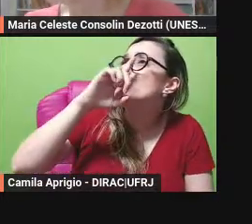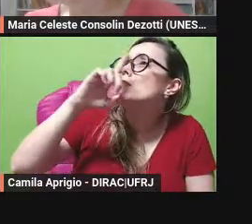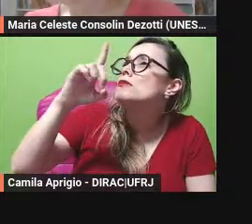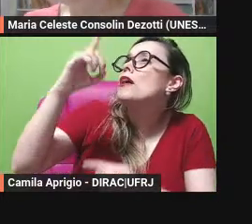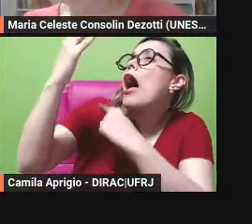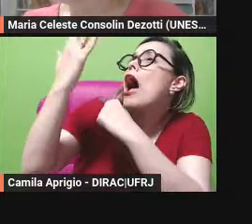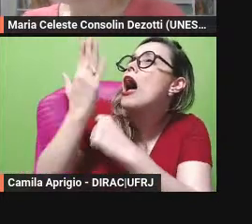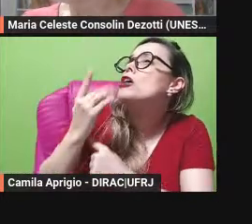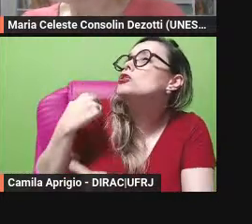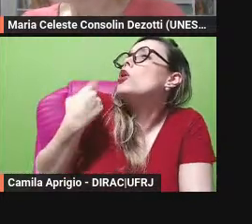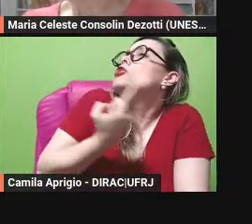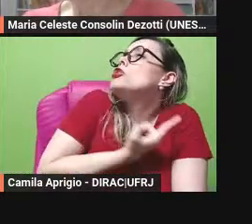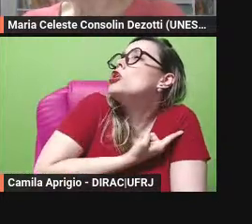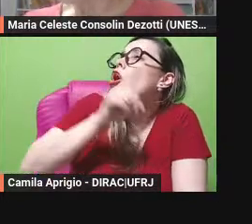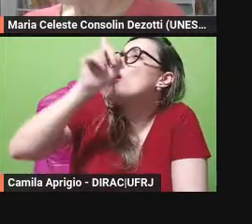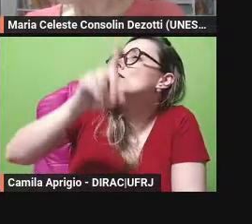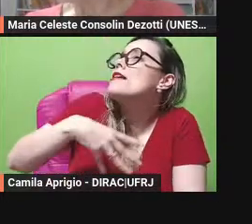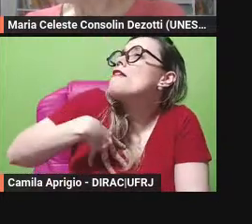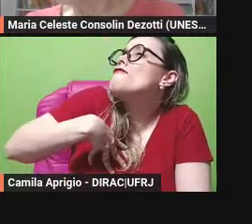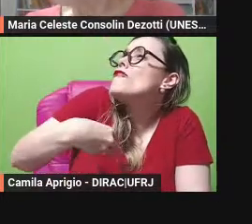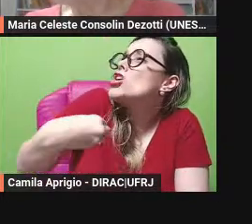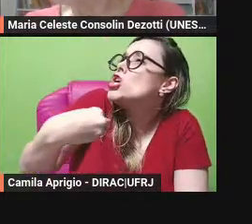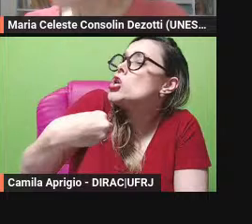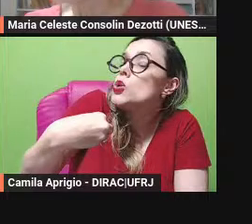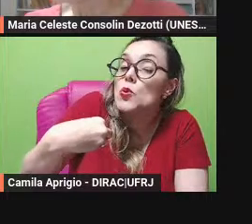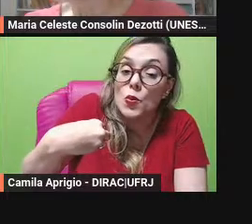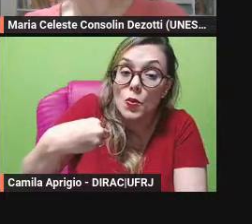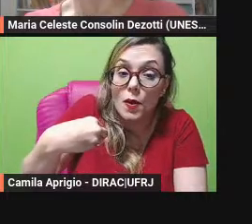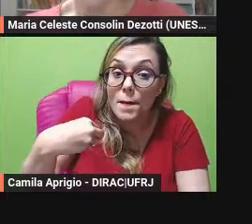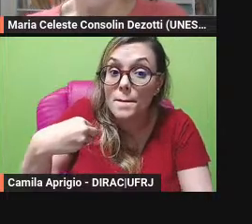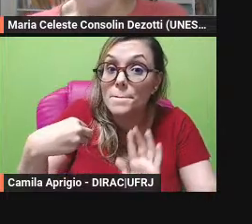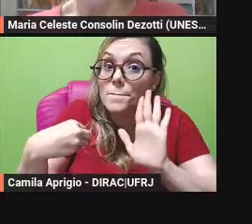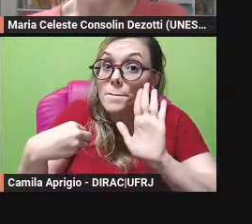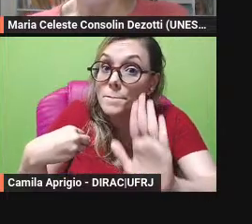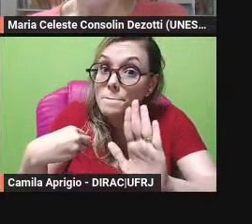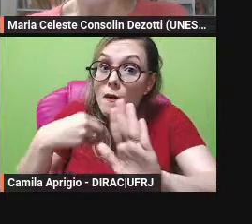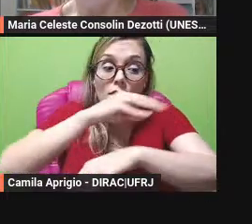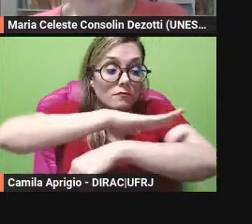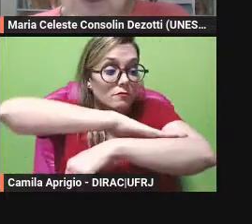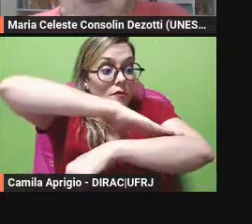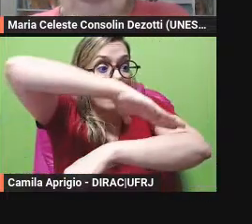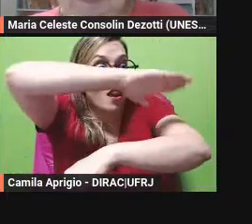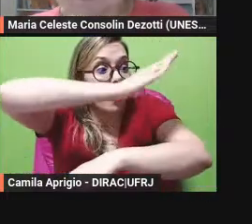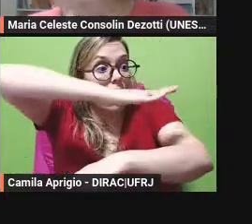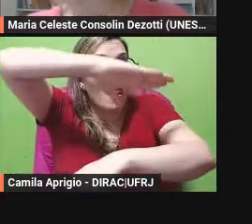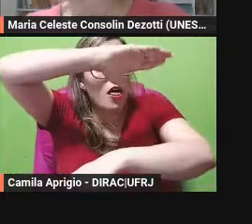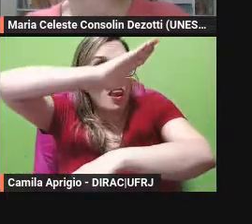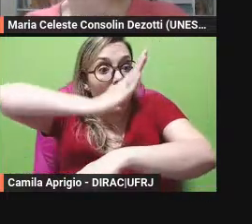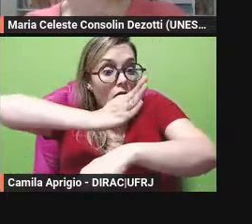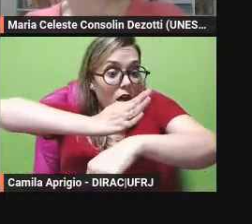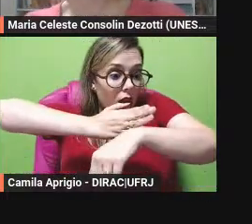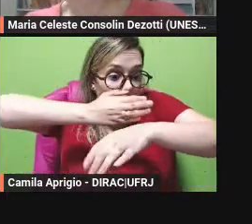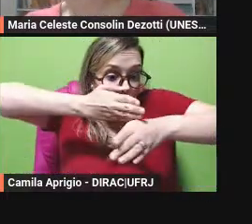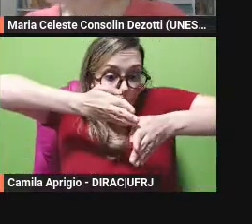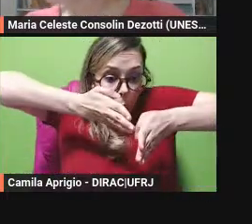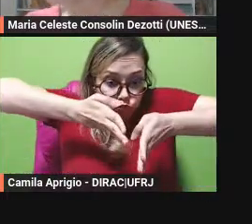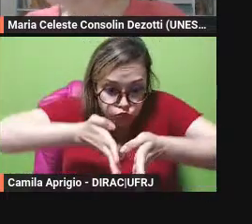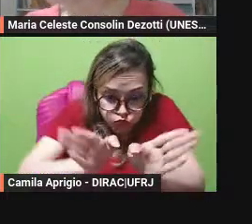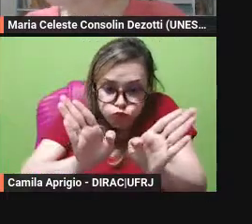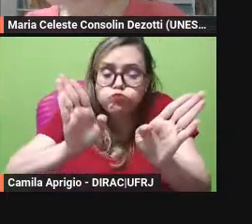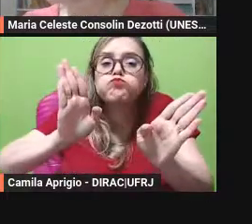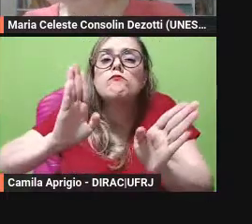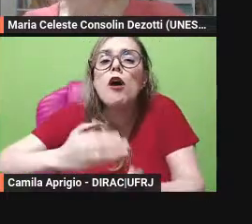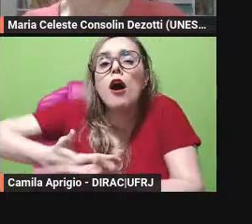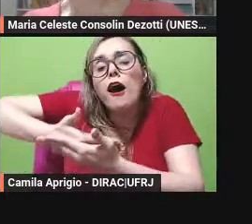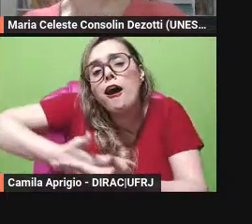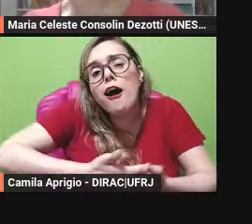gente vai se não quando pare a montanha um ratinho moralidade